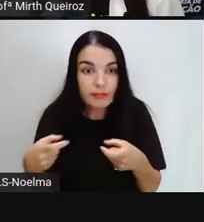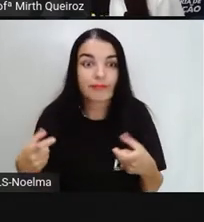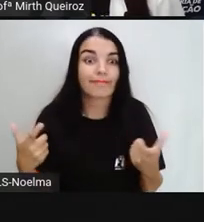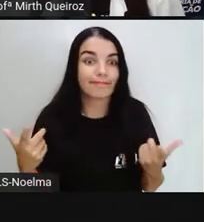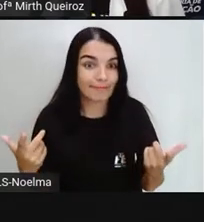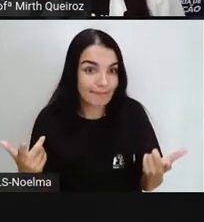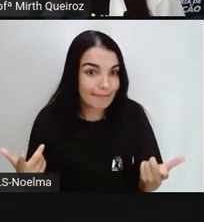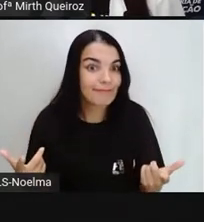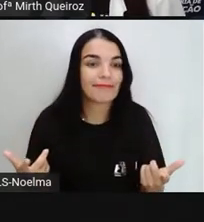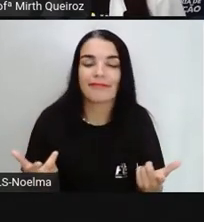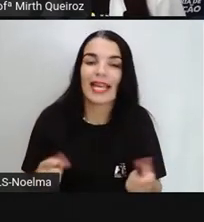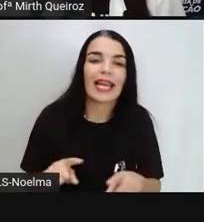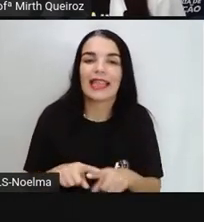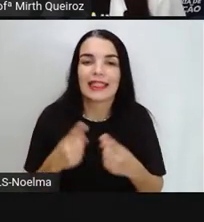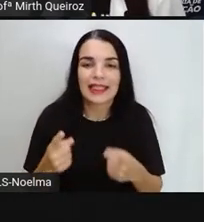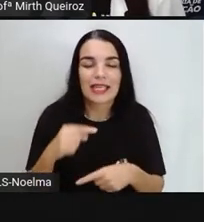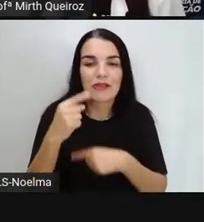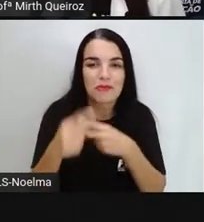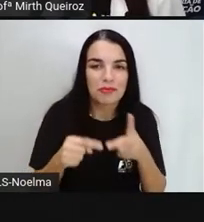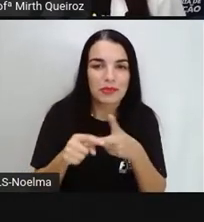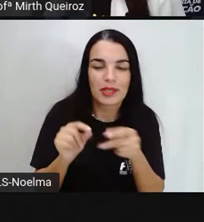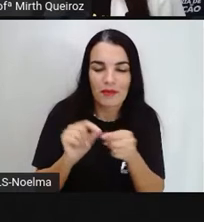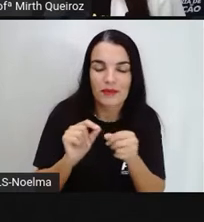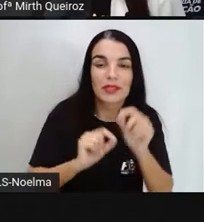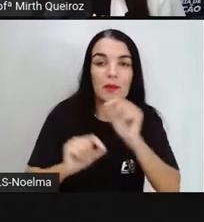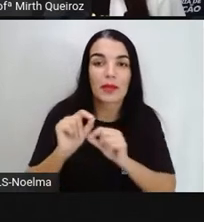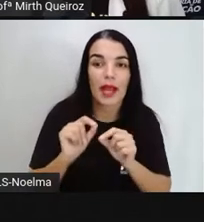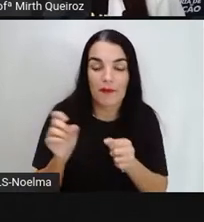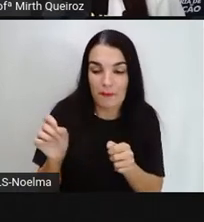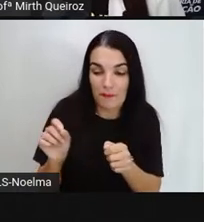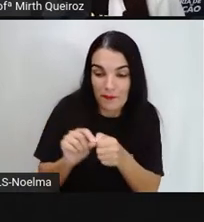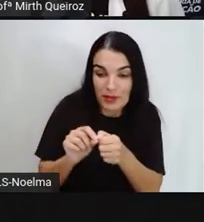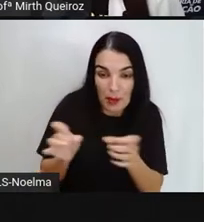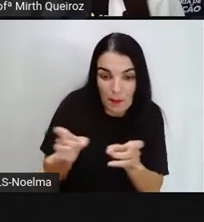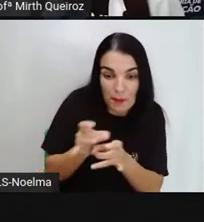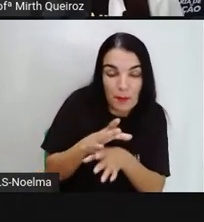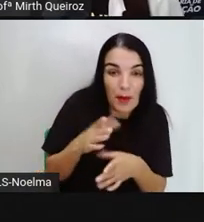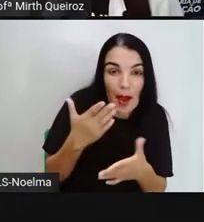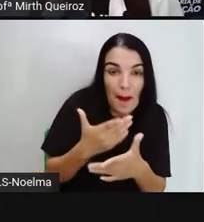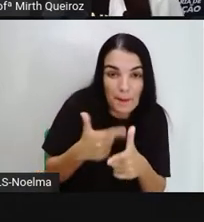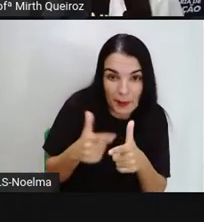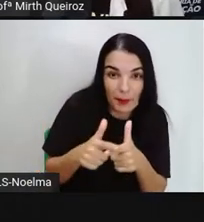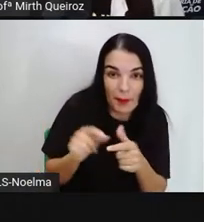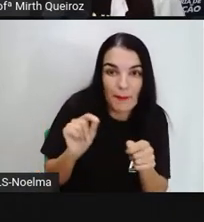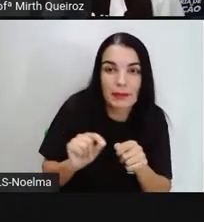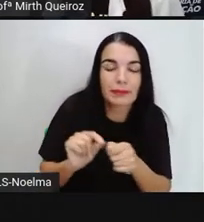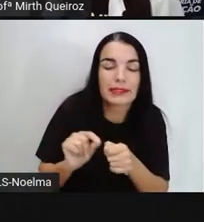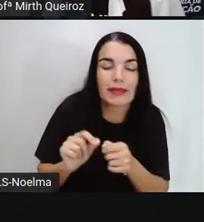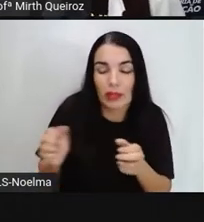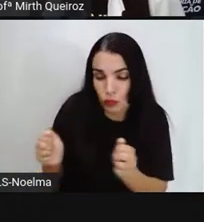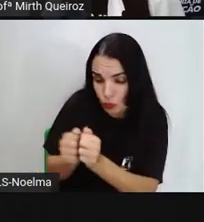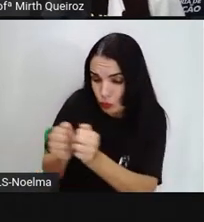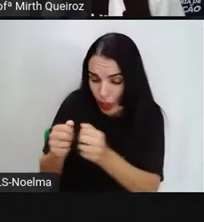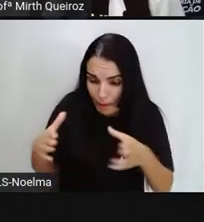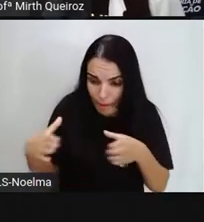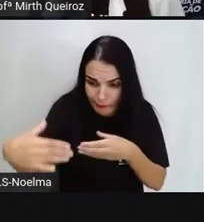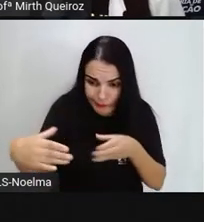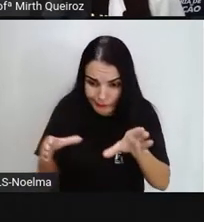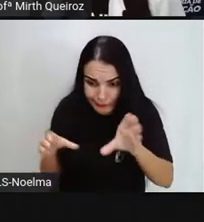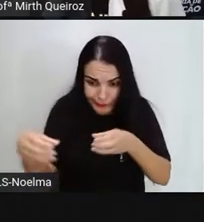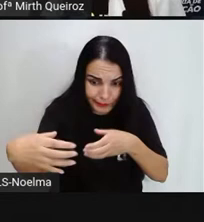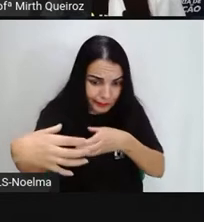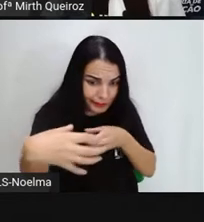sete peças e ele queria resolver o problema. E para ele resolver o problema, ele teria que juntar todas essas